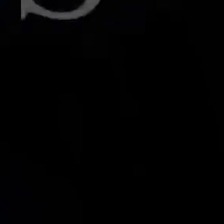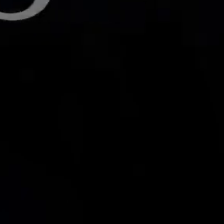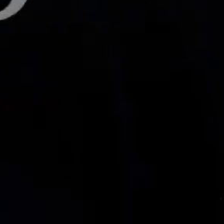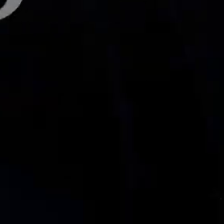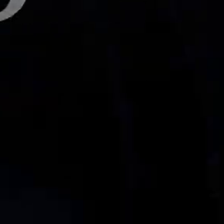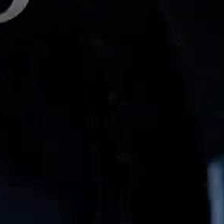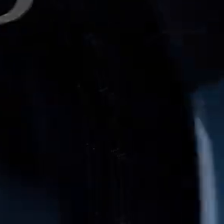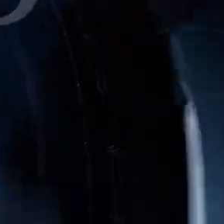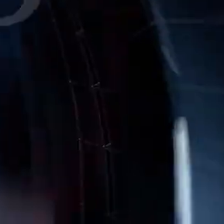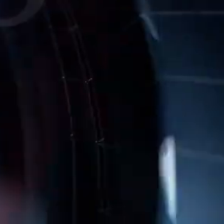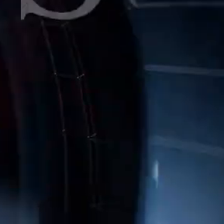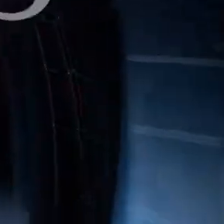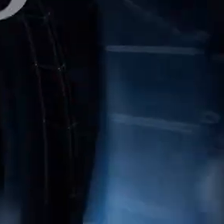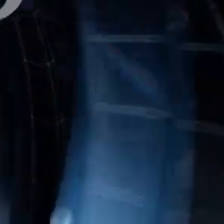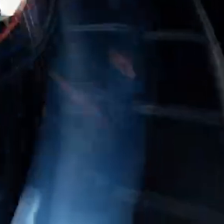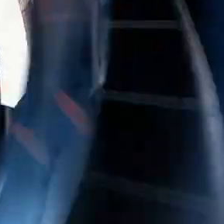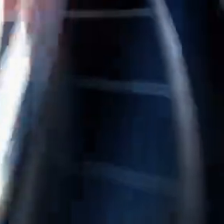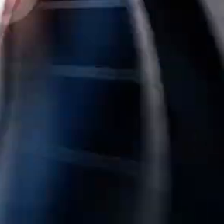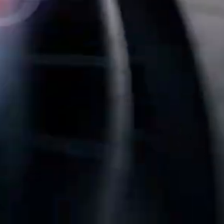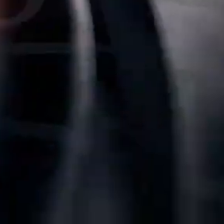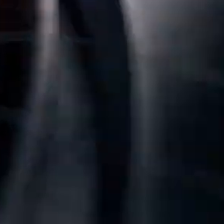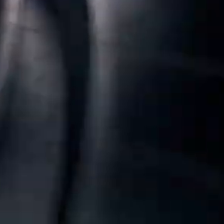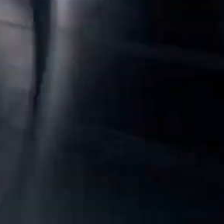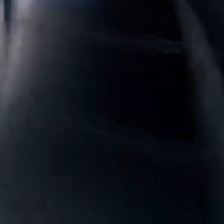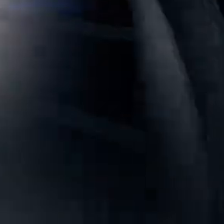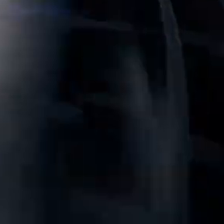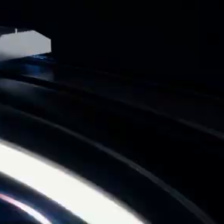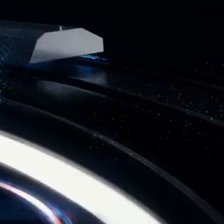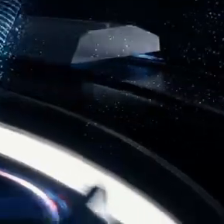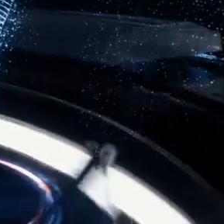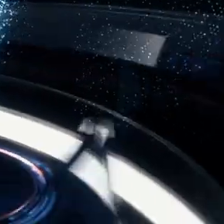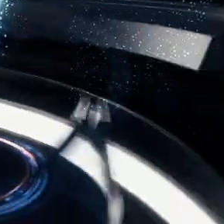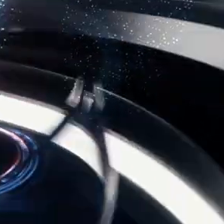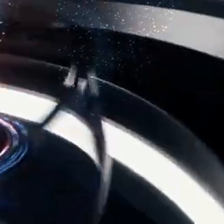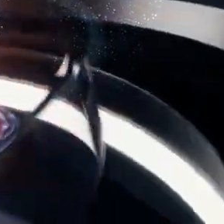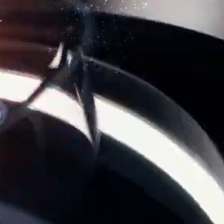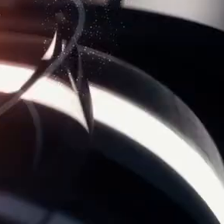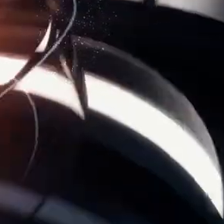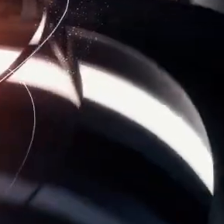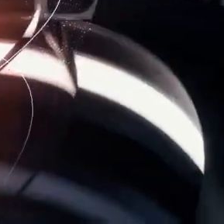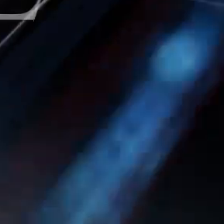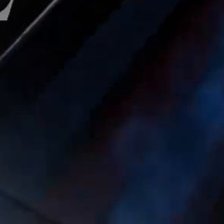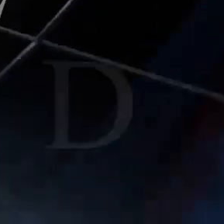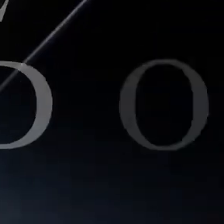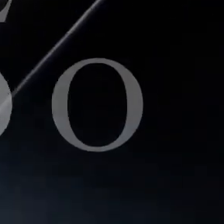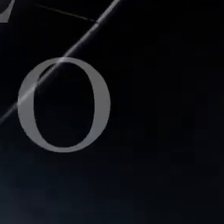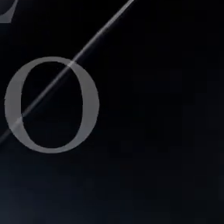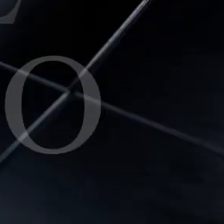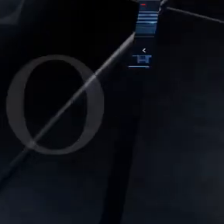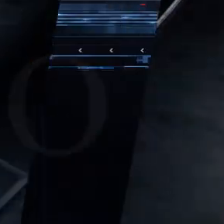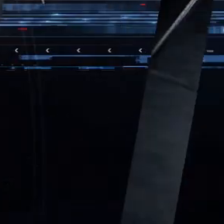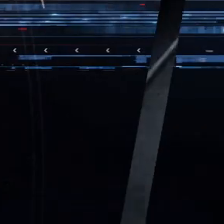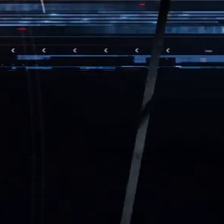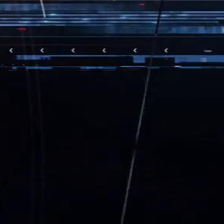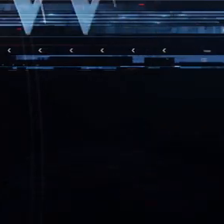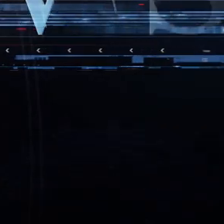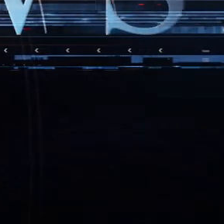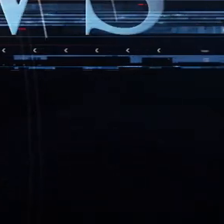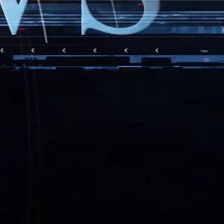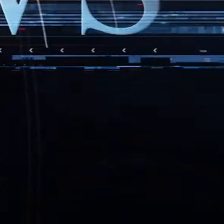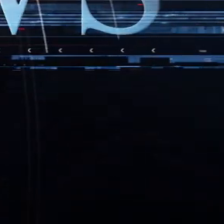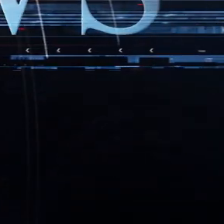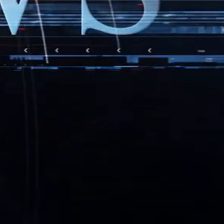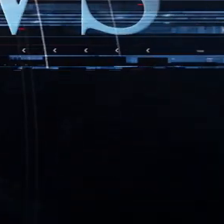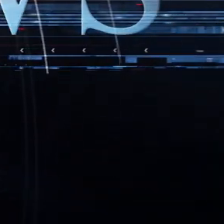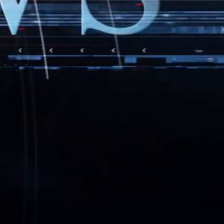News, News. Agora, as principais informações do Estado do Pará, do Brasil e do mundo. News.